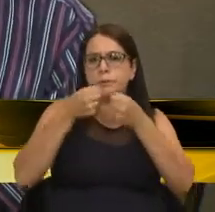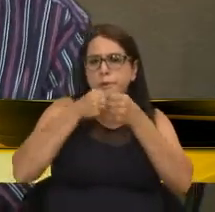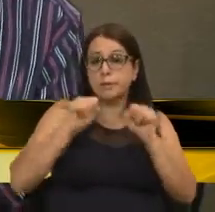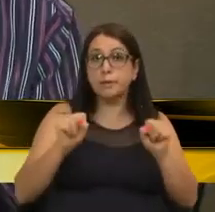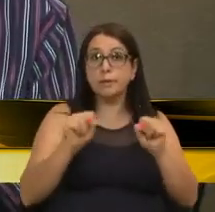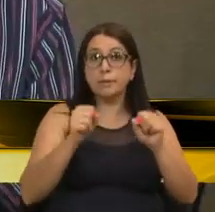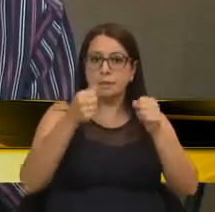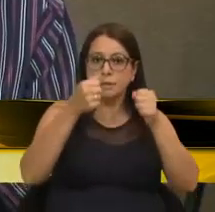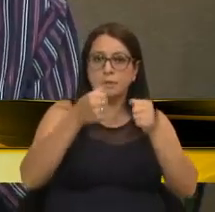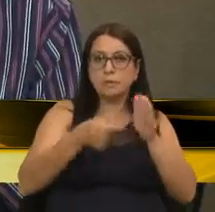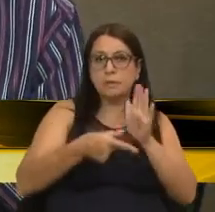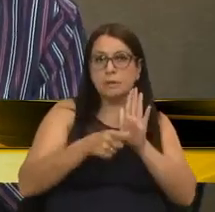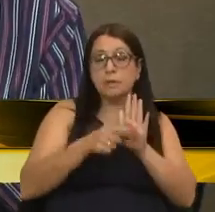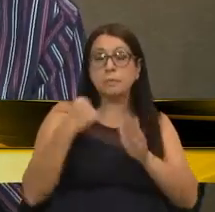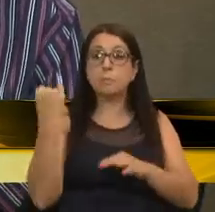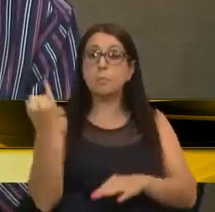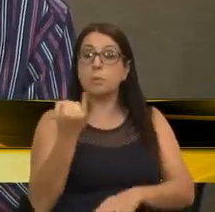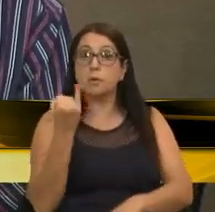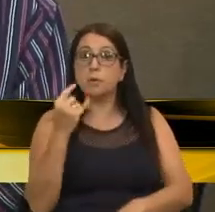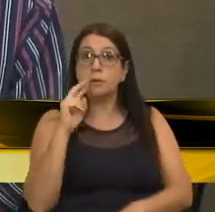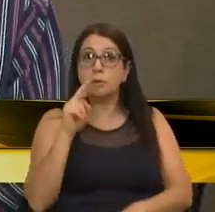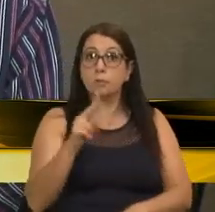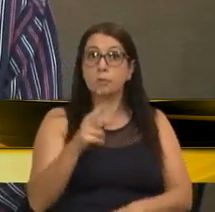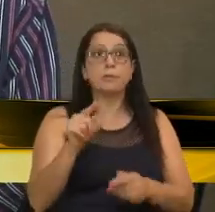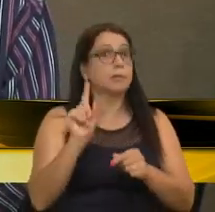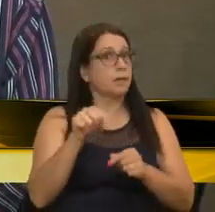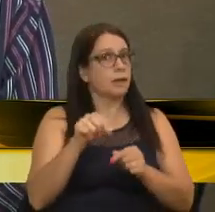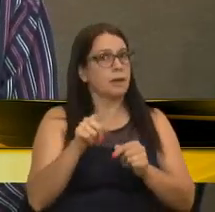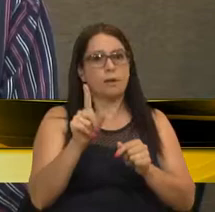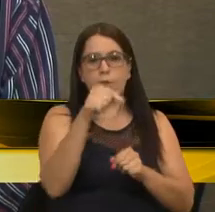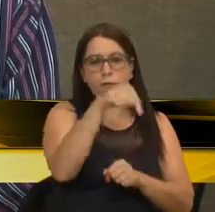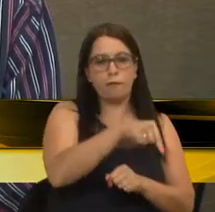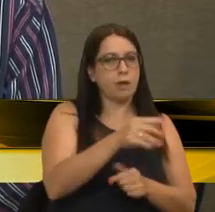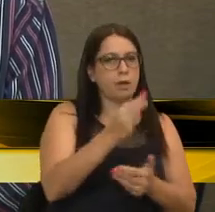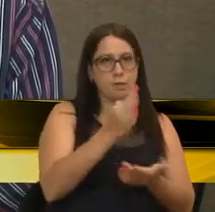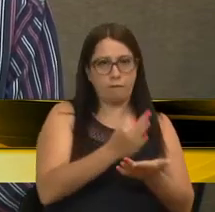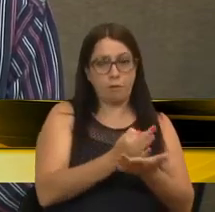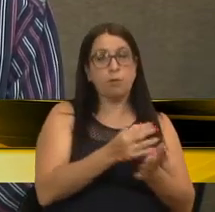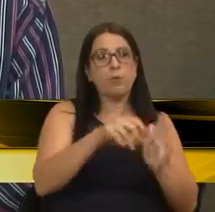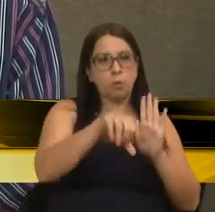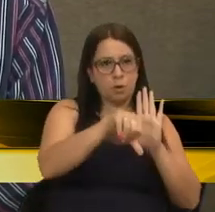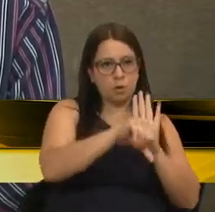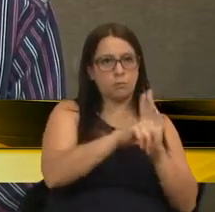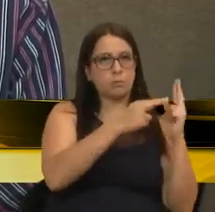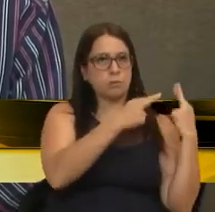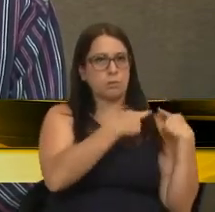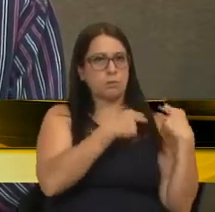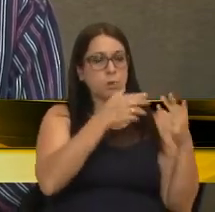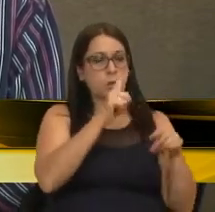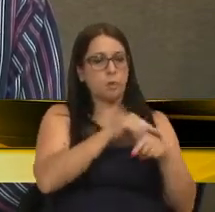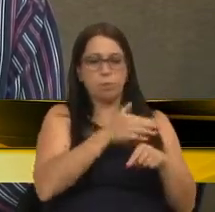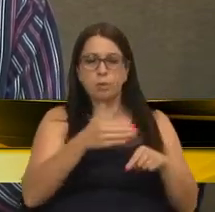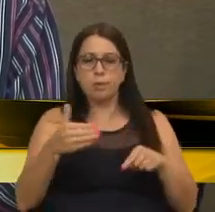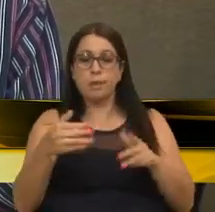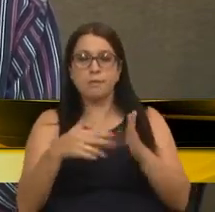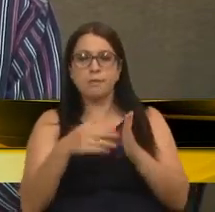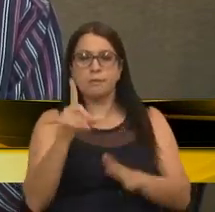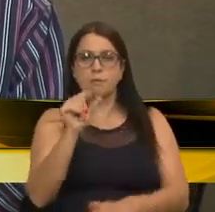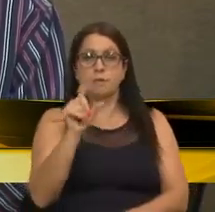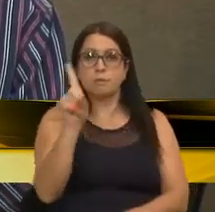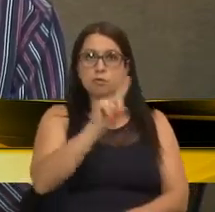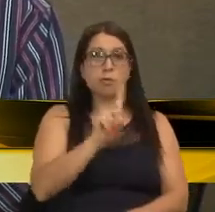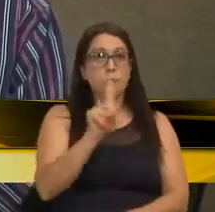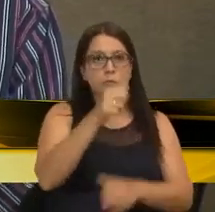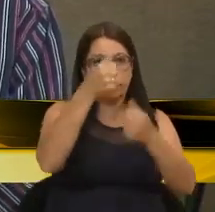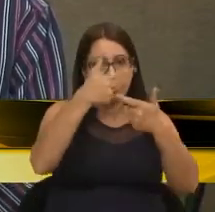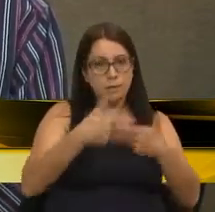determinados, importando em crime de responsabilidade ou não comparecimento no prazo de dez dias sem justificação